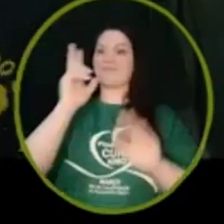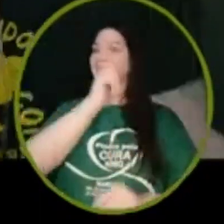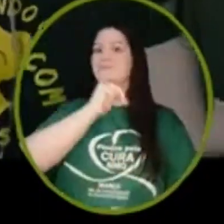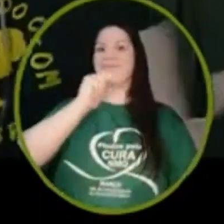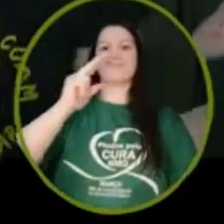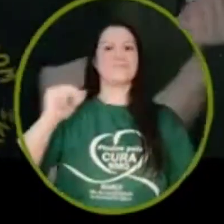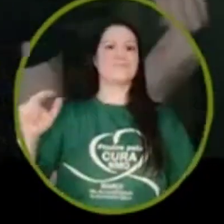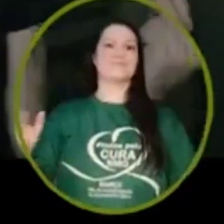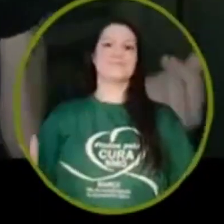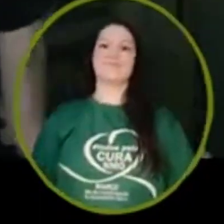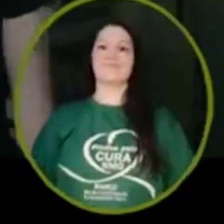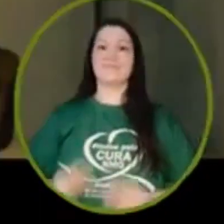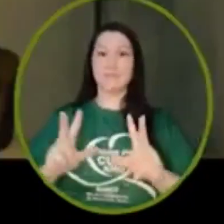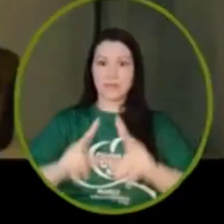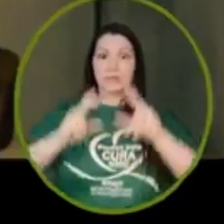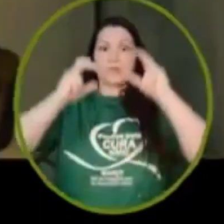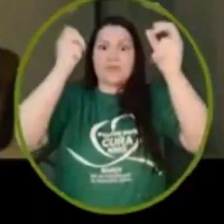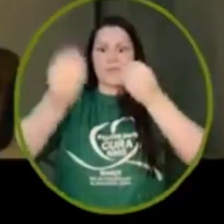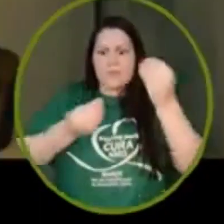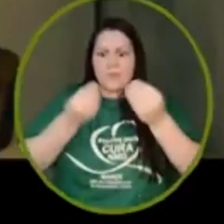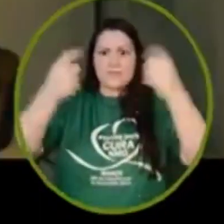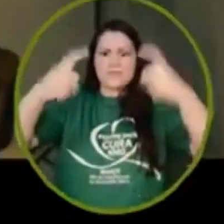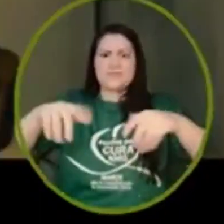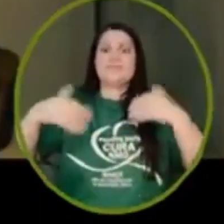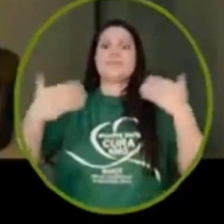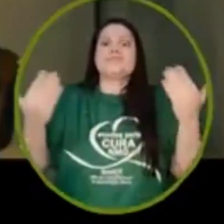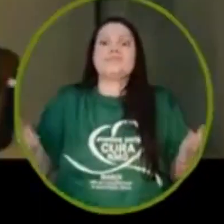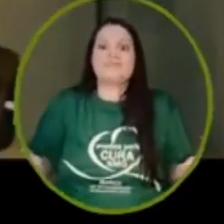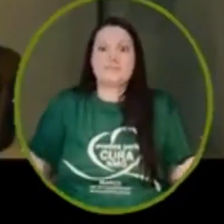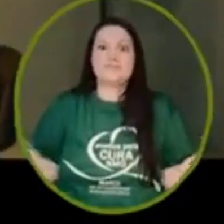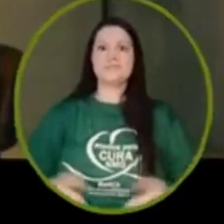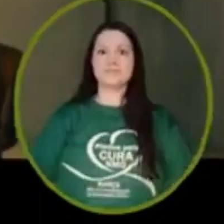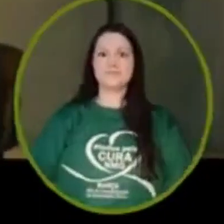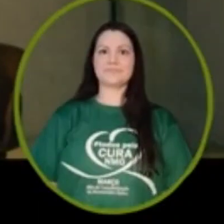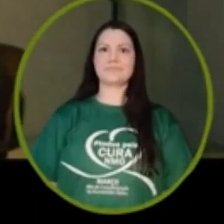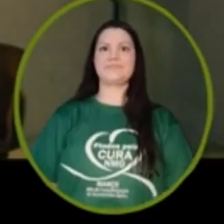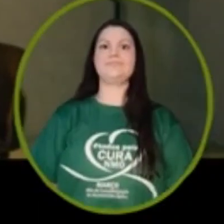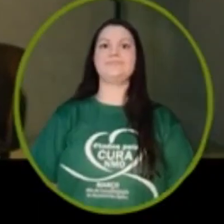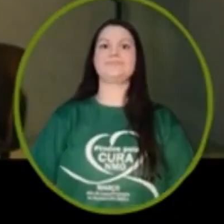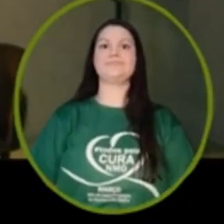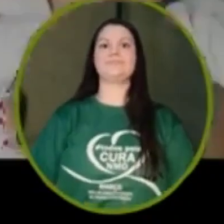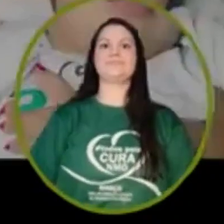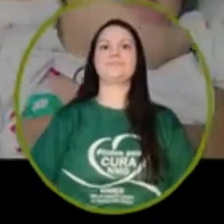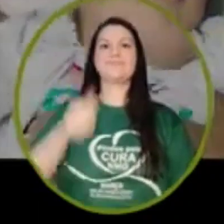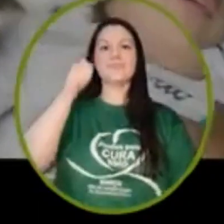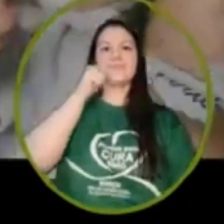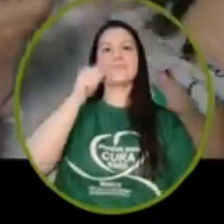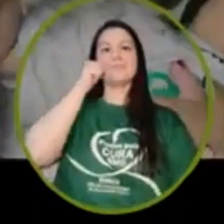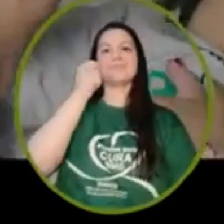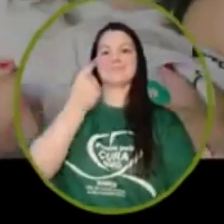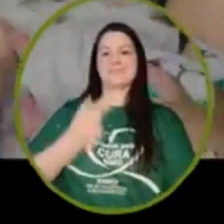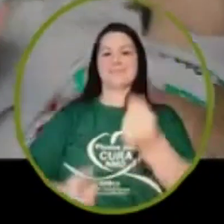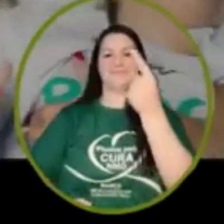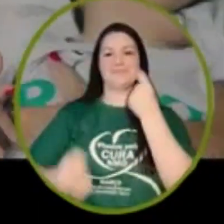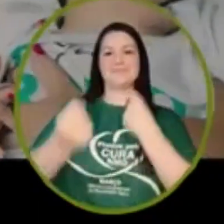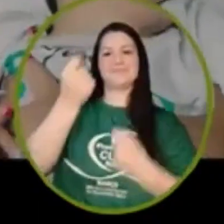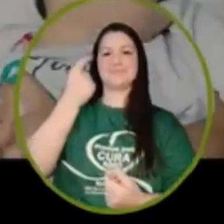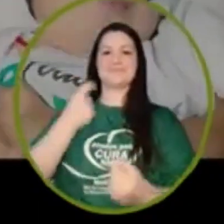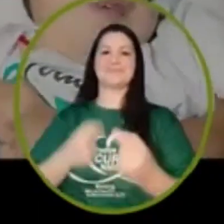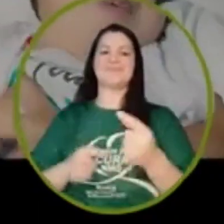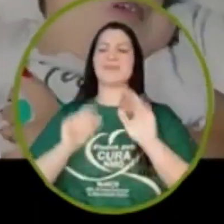nunca para Que força é essa e de onde ela vem Ela é rara,